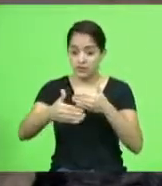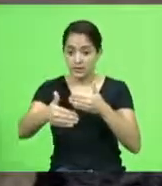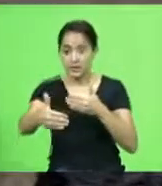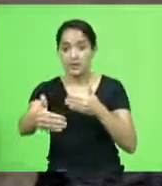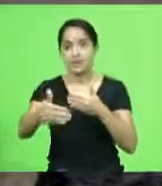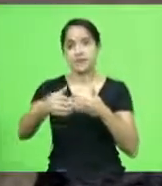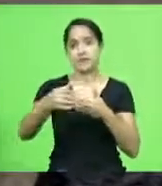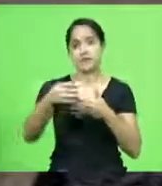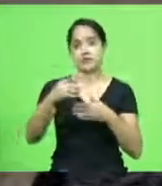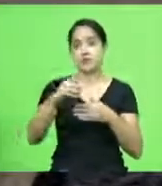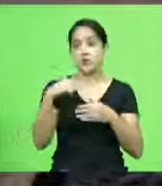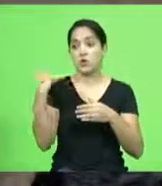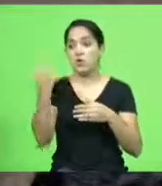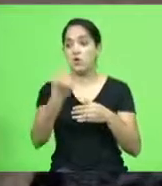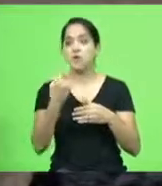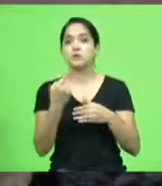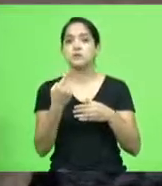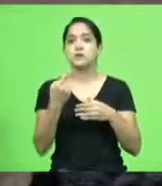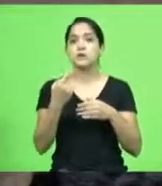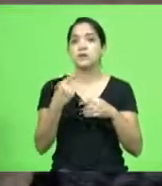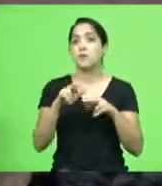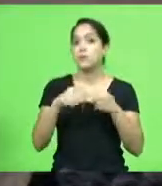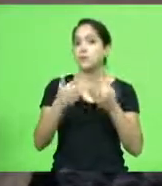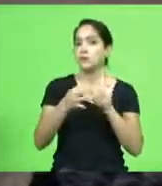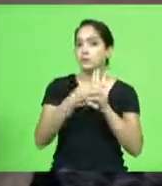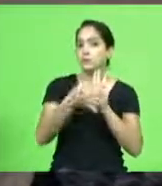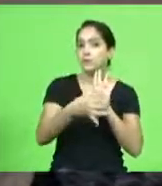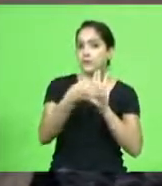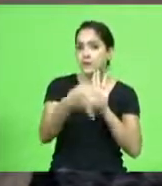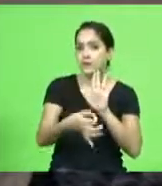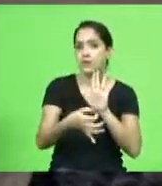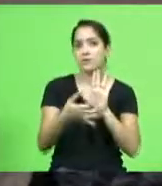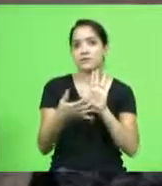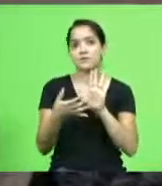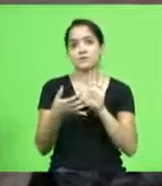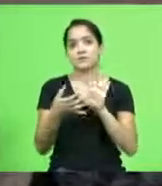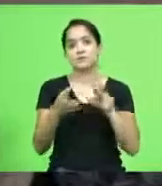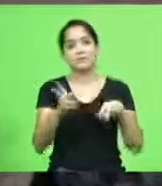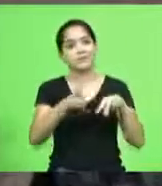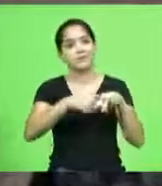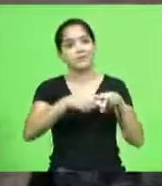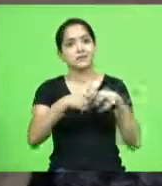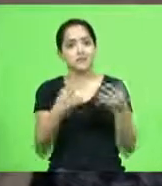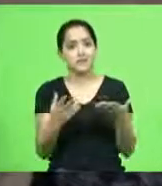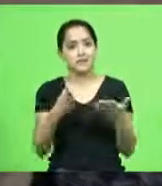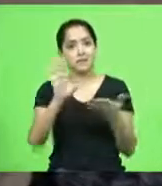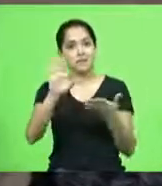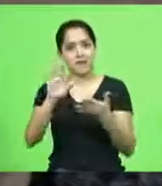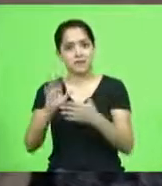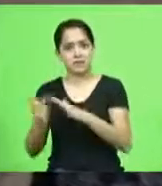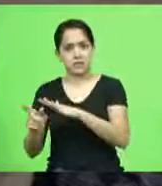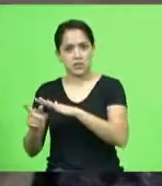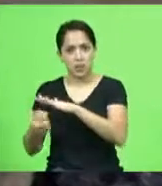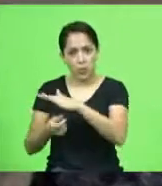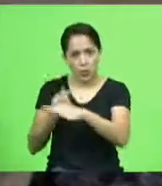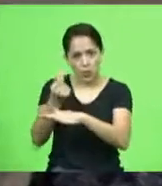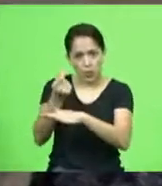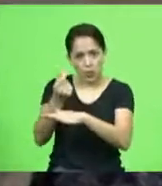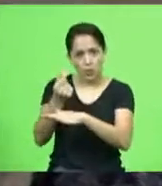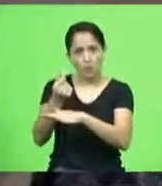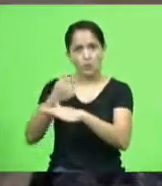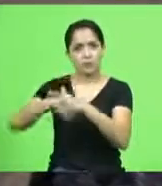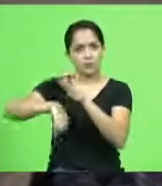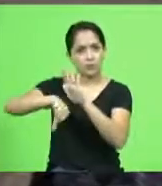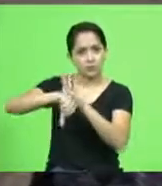que por causa de nós de opiniões a gente ser preso enquanto corrupto vagabundo é